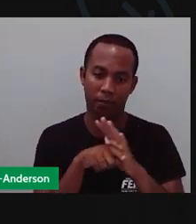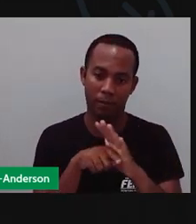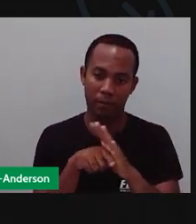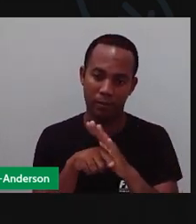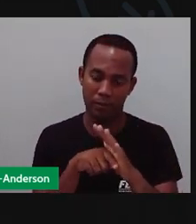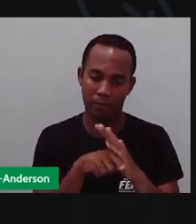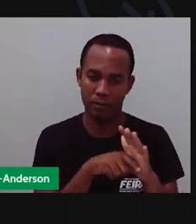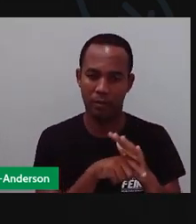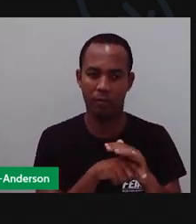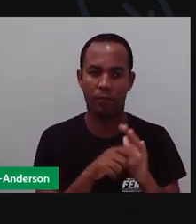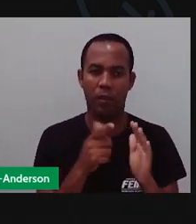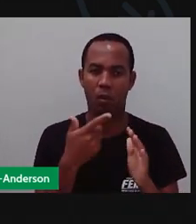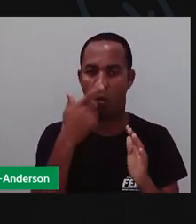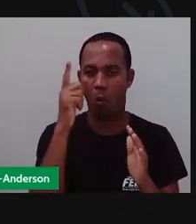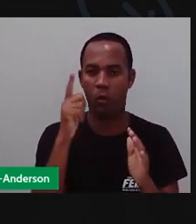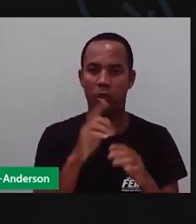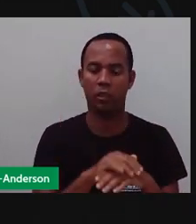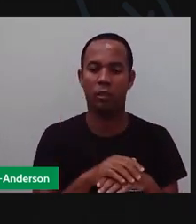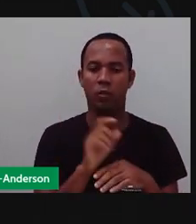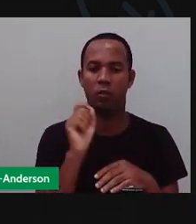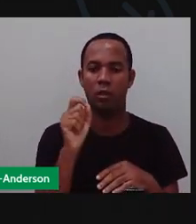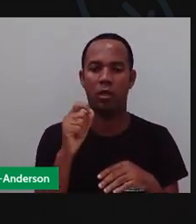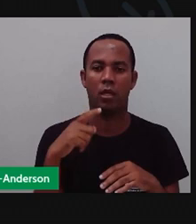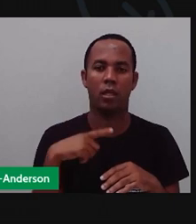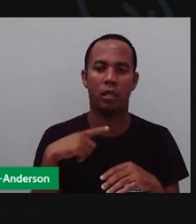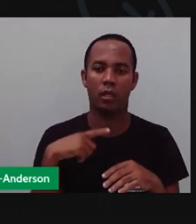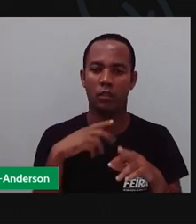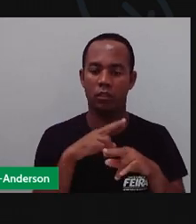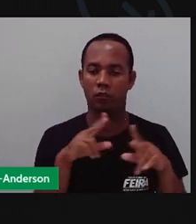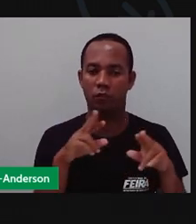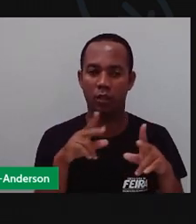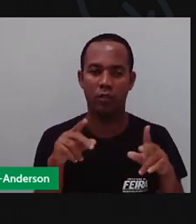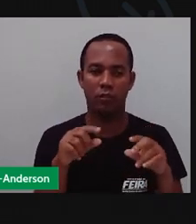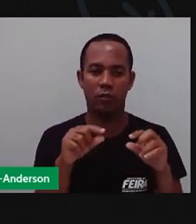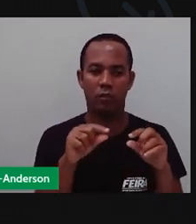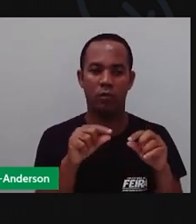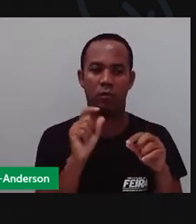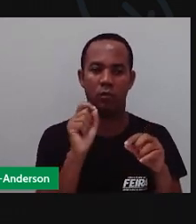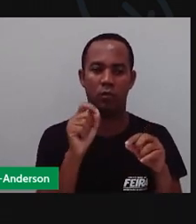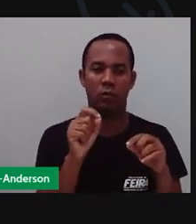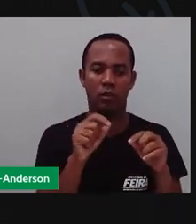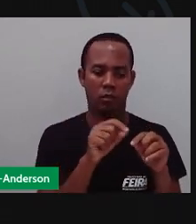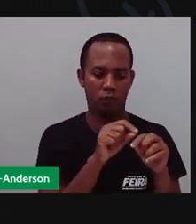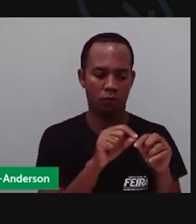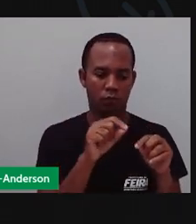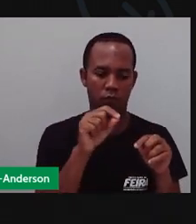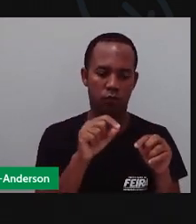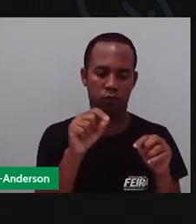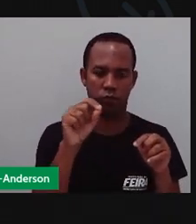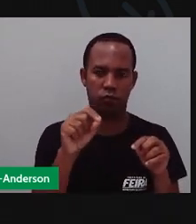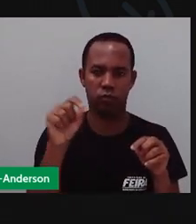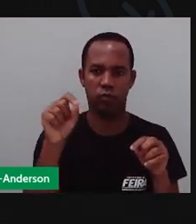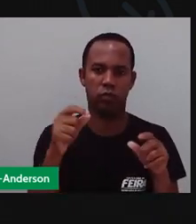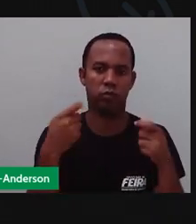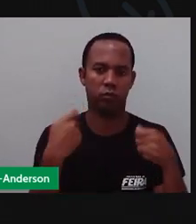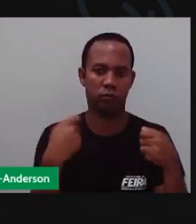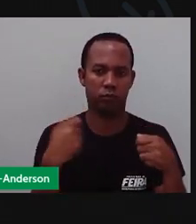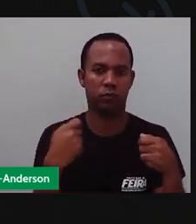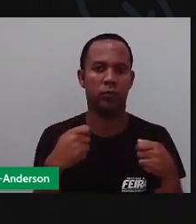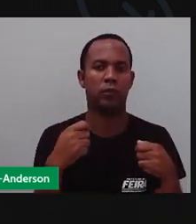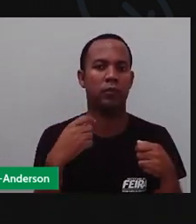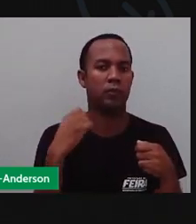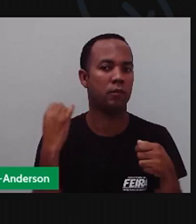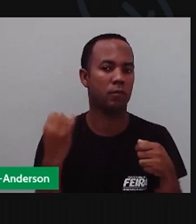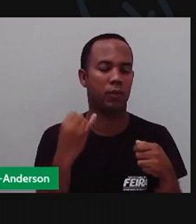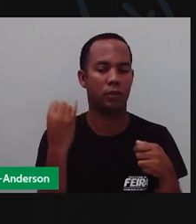Pesquisar. E outra coisa, existe, né, vários tipos de gráfico. A Pró e Natividade falou sobre um gráfico, né, que era o gráfico